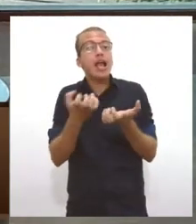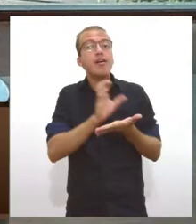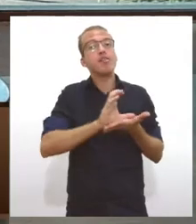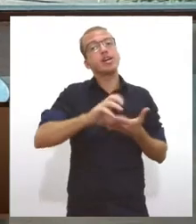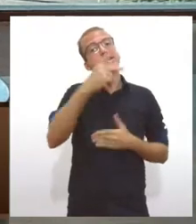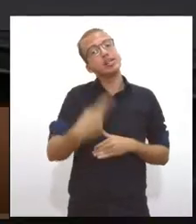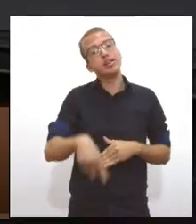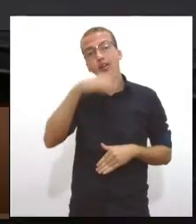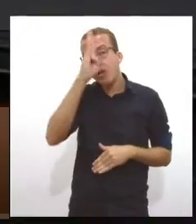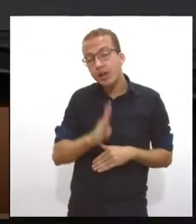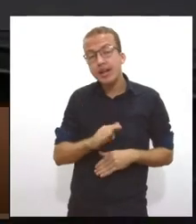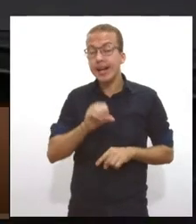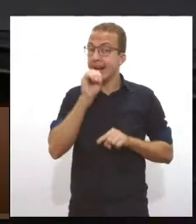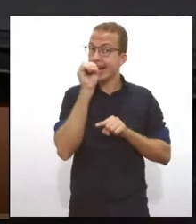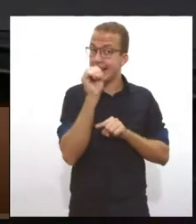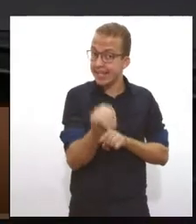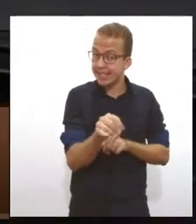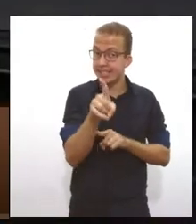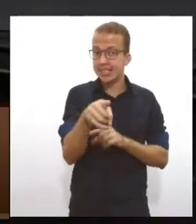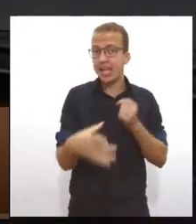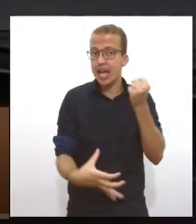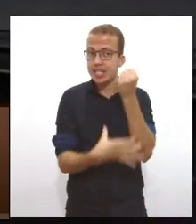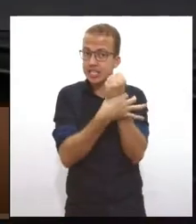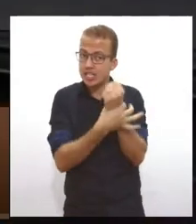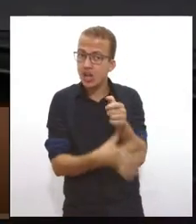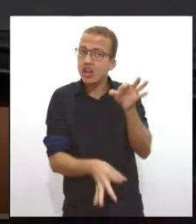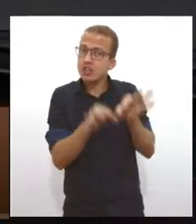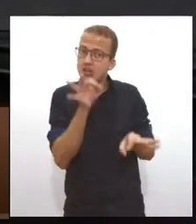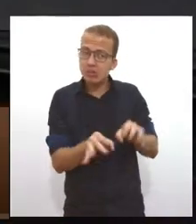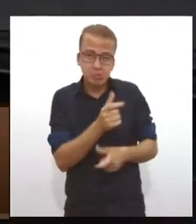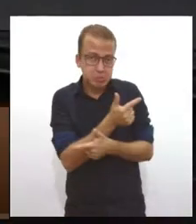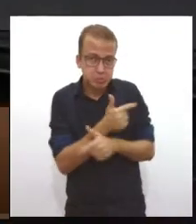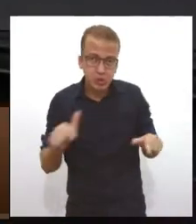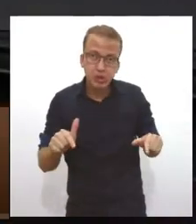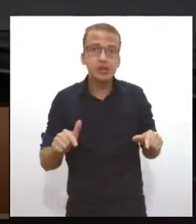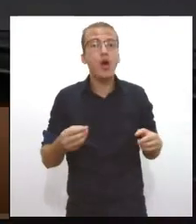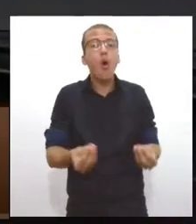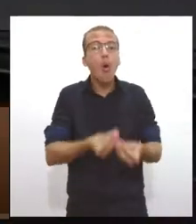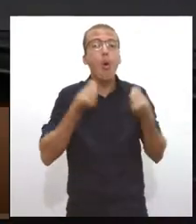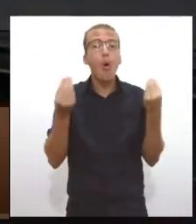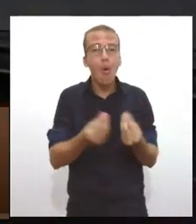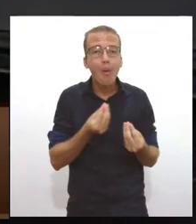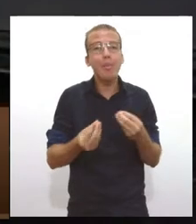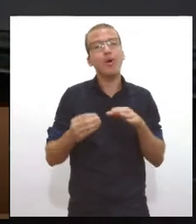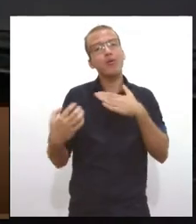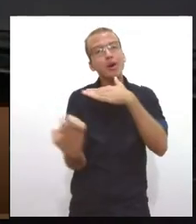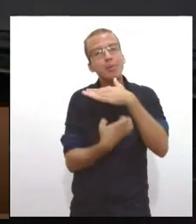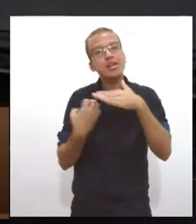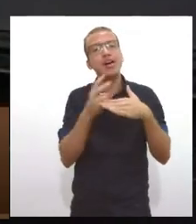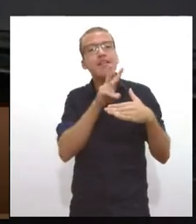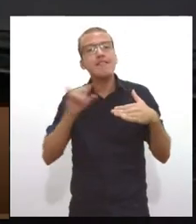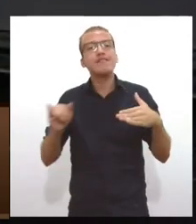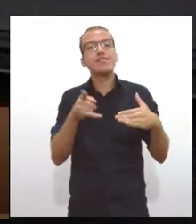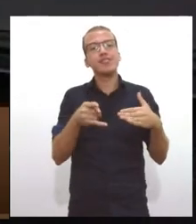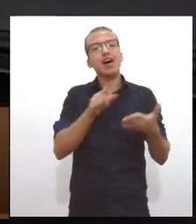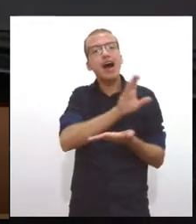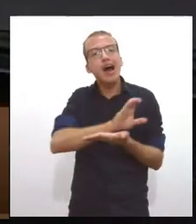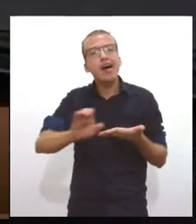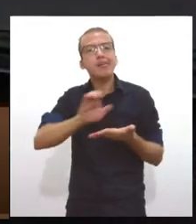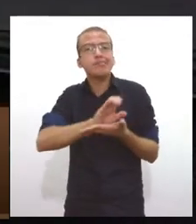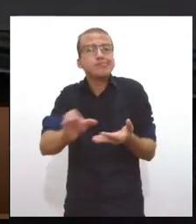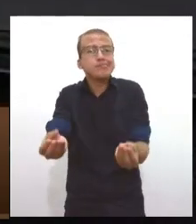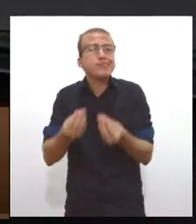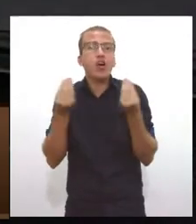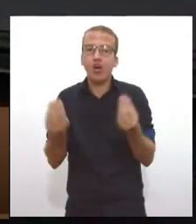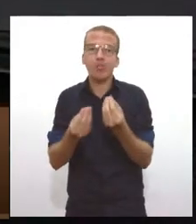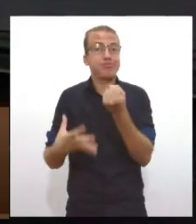o investidor, ele não tem, ele fica com medo de colocar o dinheiro dele, porque ele não sabe qual é a regra que vai vigorar e, ao